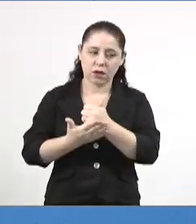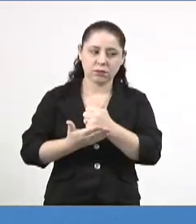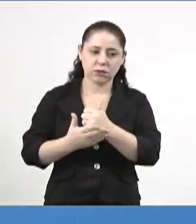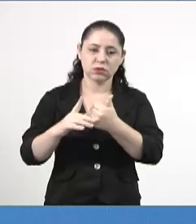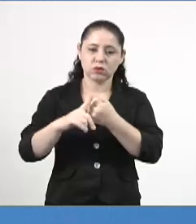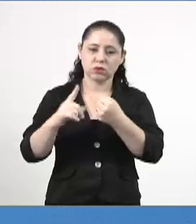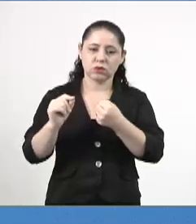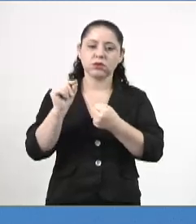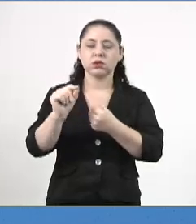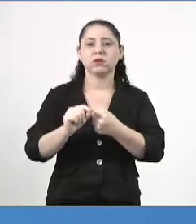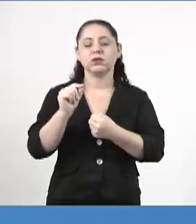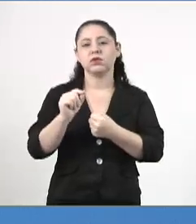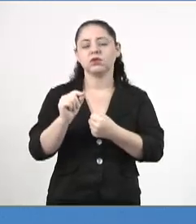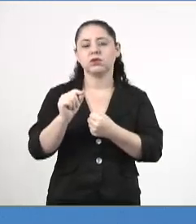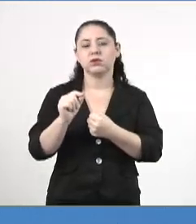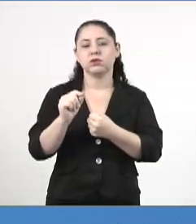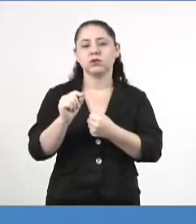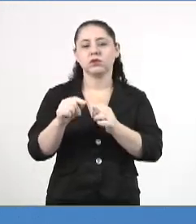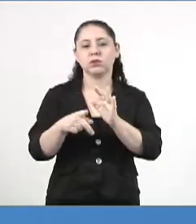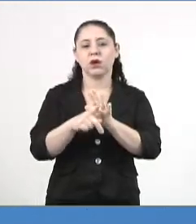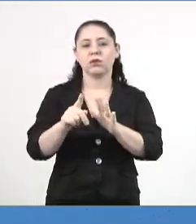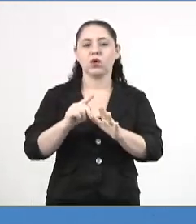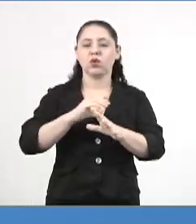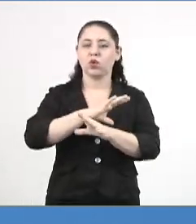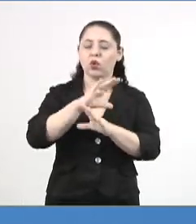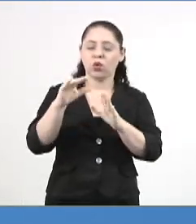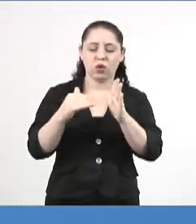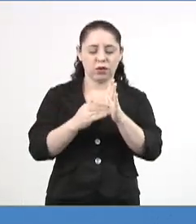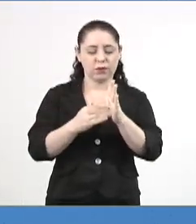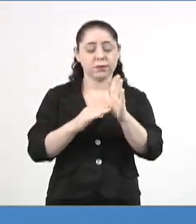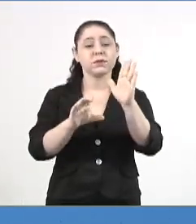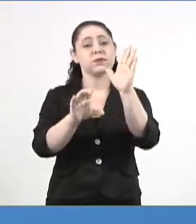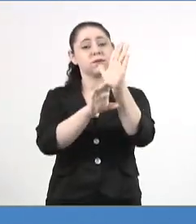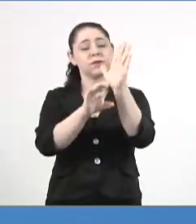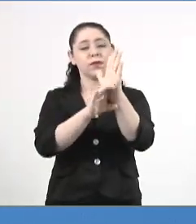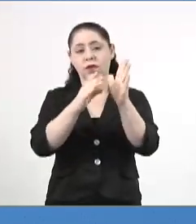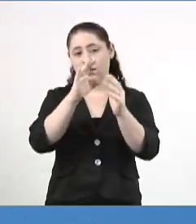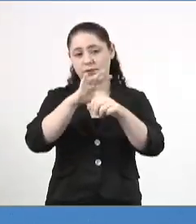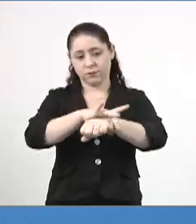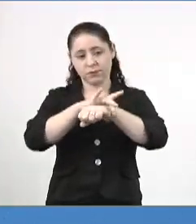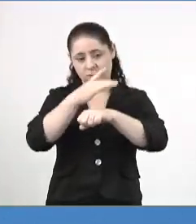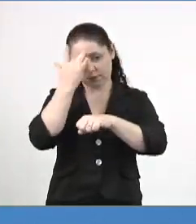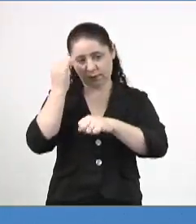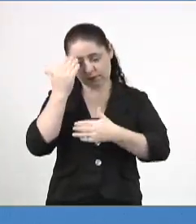6, 9 e 31, todos do Código de Defesa do Consumidor. Era isso, Sr. Presidente. Muito obrigado.